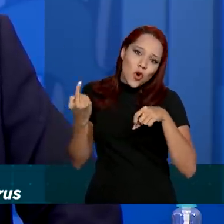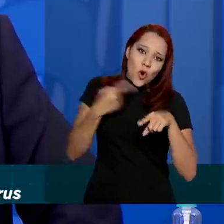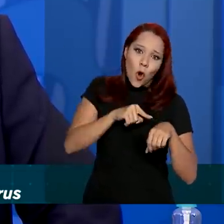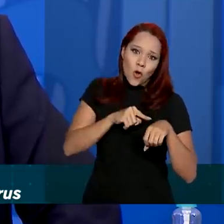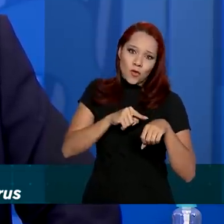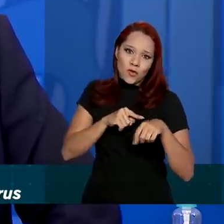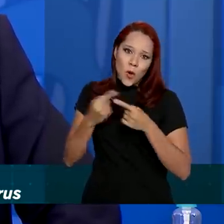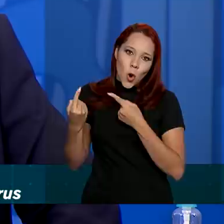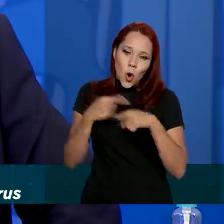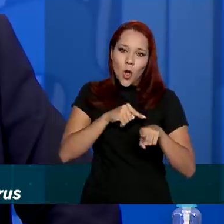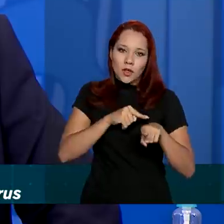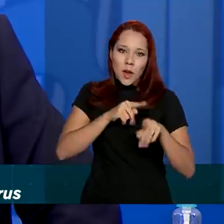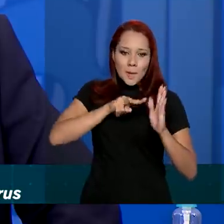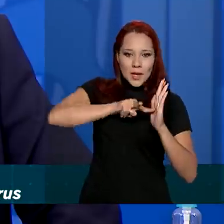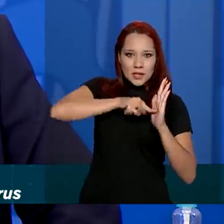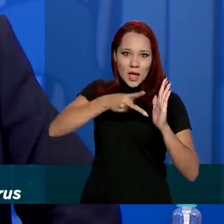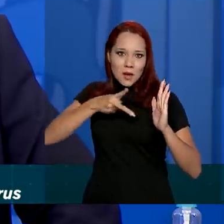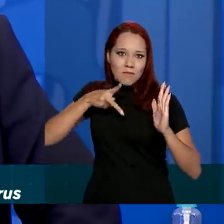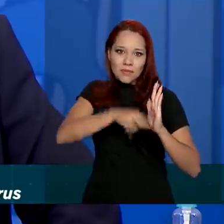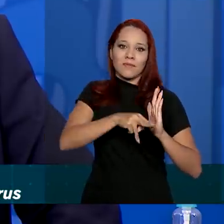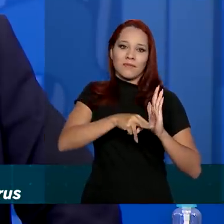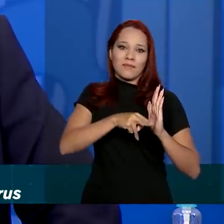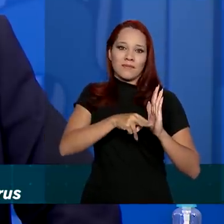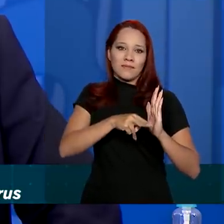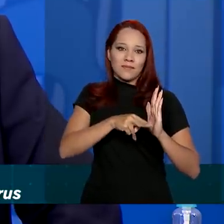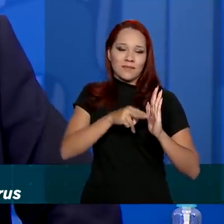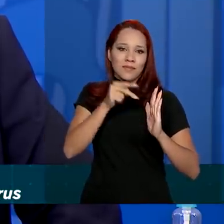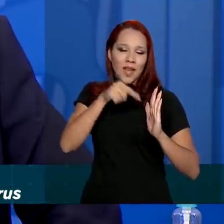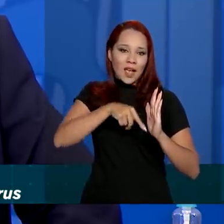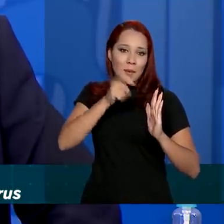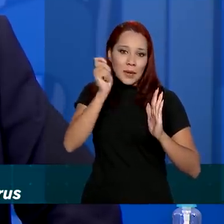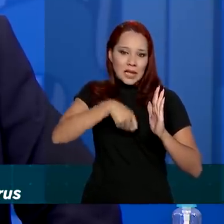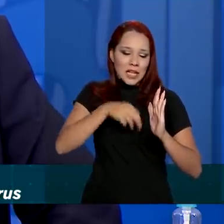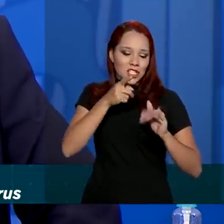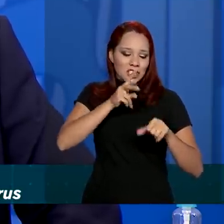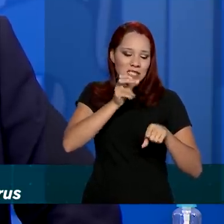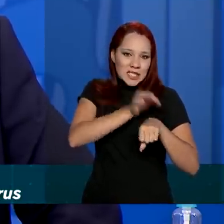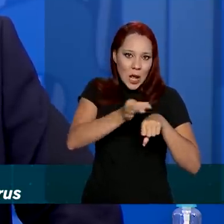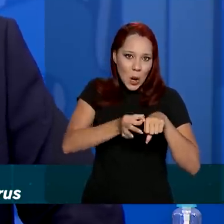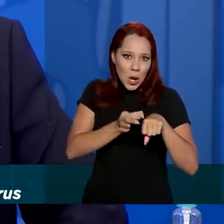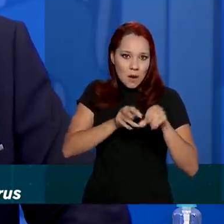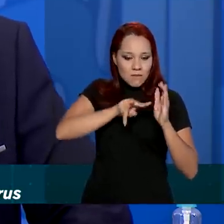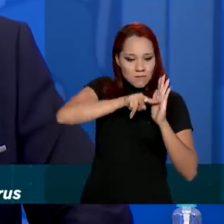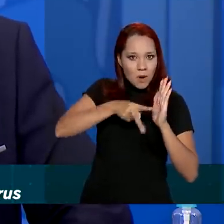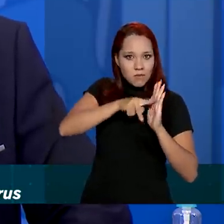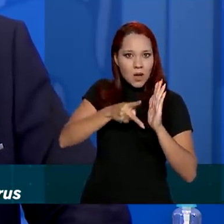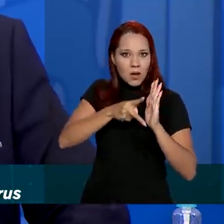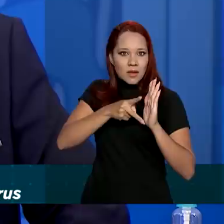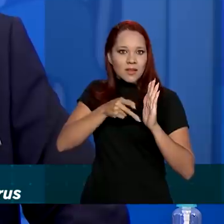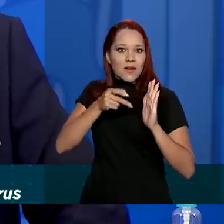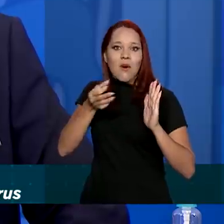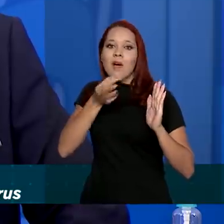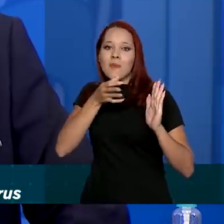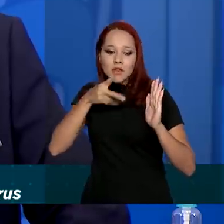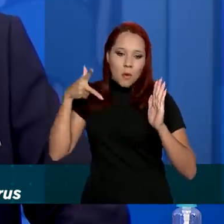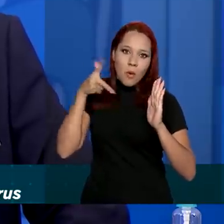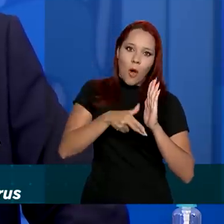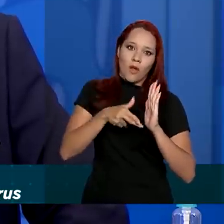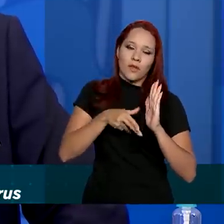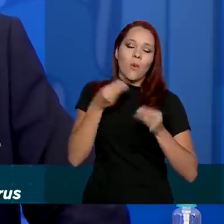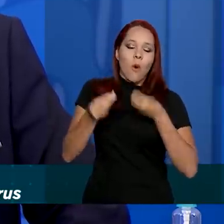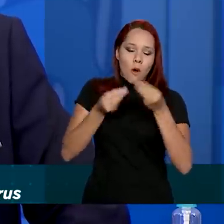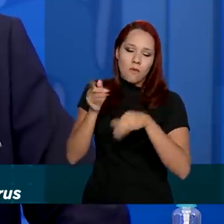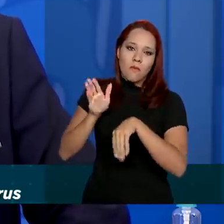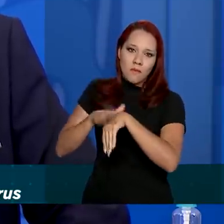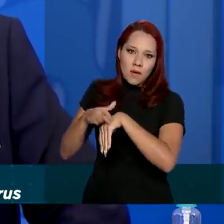inibir essa capacidade que o vírus tem de tomar conta da célula, ele explica essa parte. Com relação